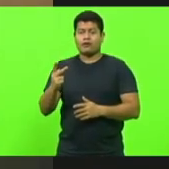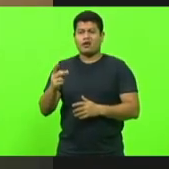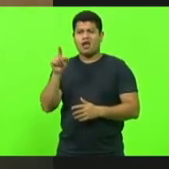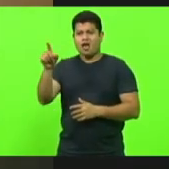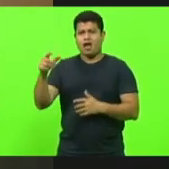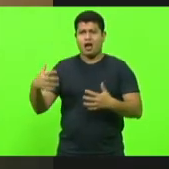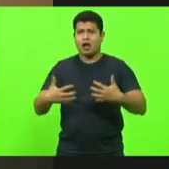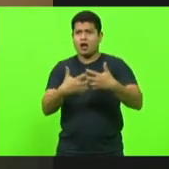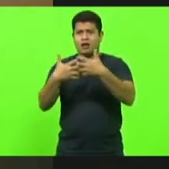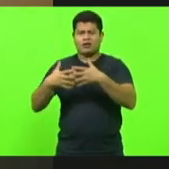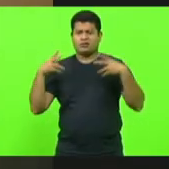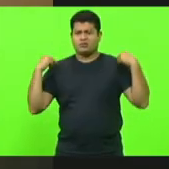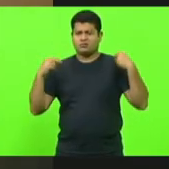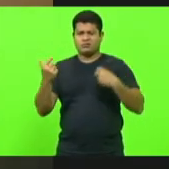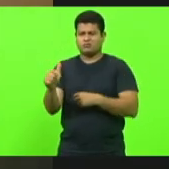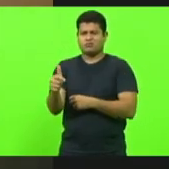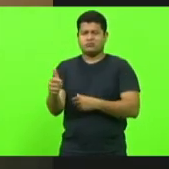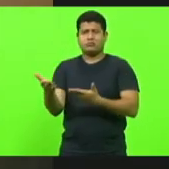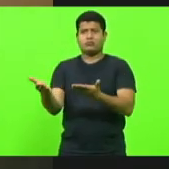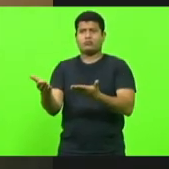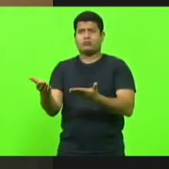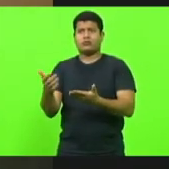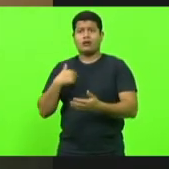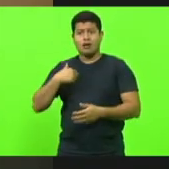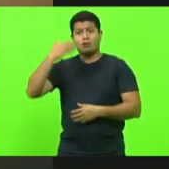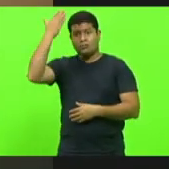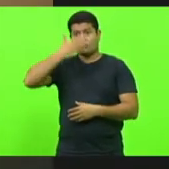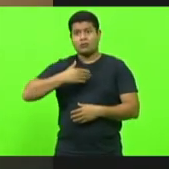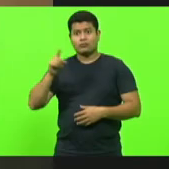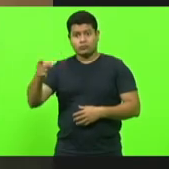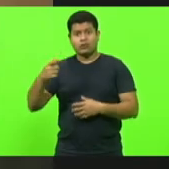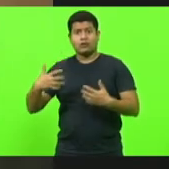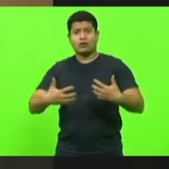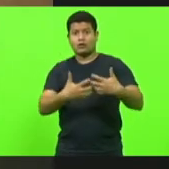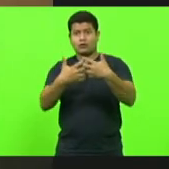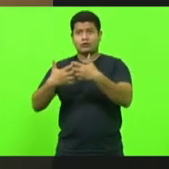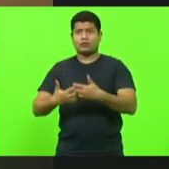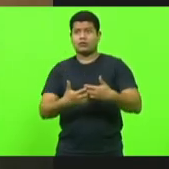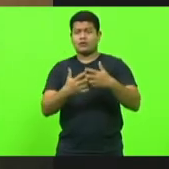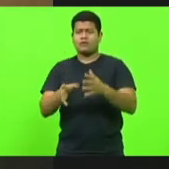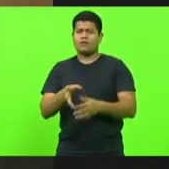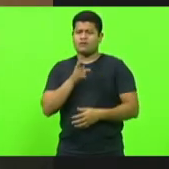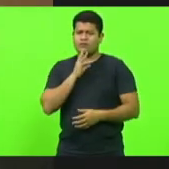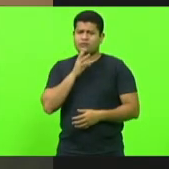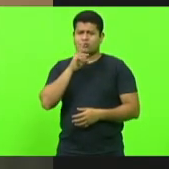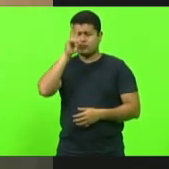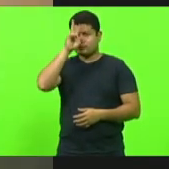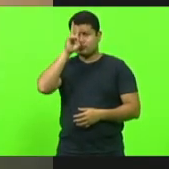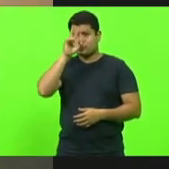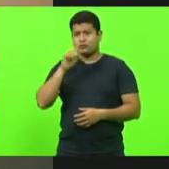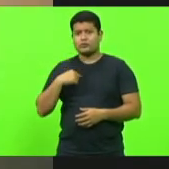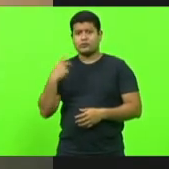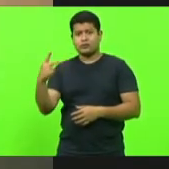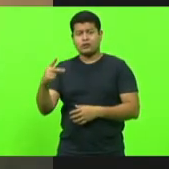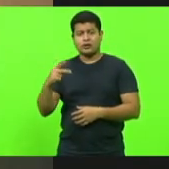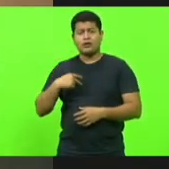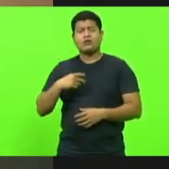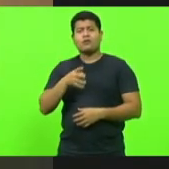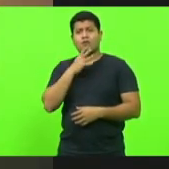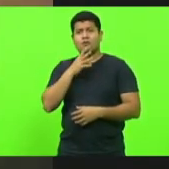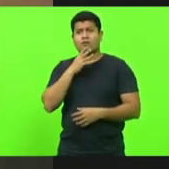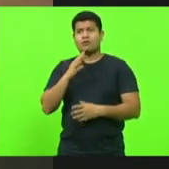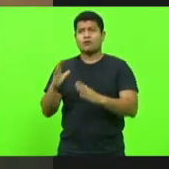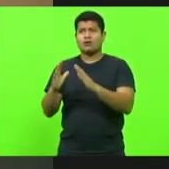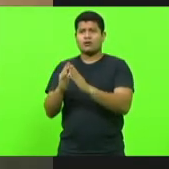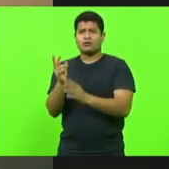provo tá que esse cidadão ali é caminhoneiro eu conheço a história dele eu já estive na casa dele tá eu acompanho